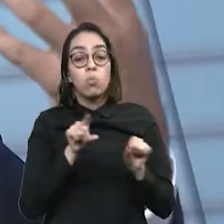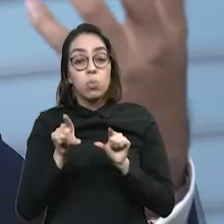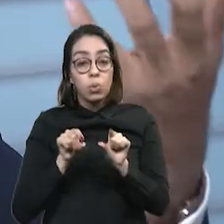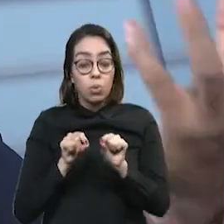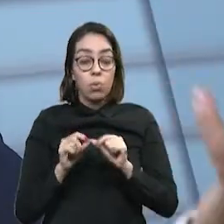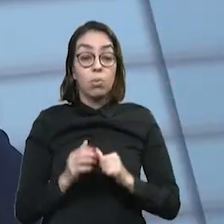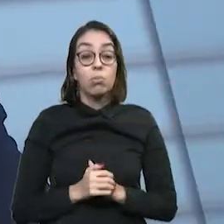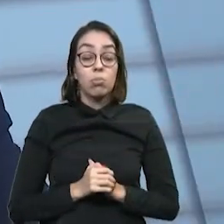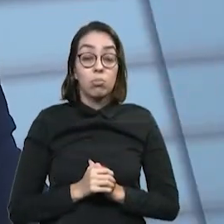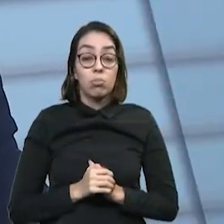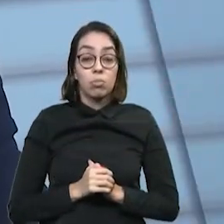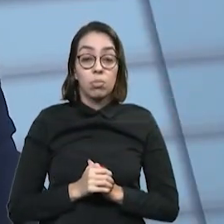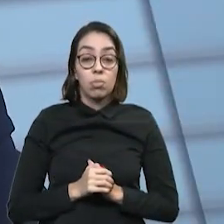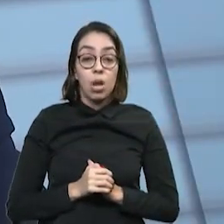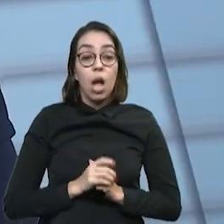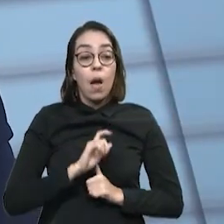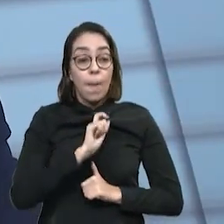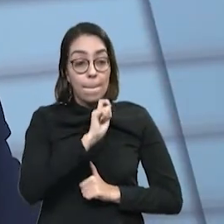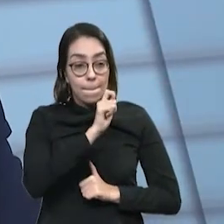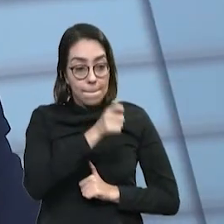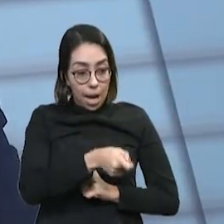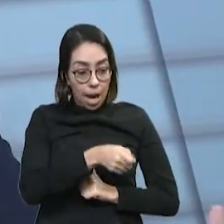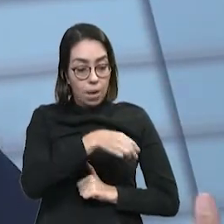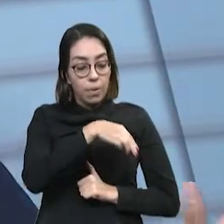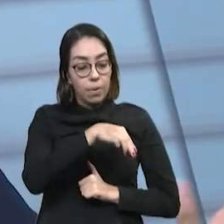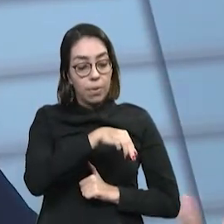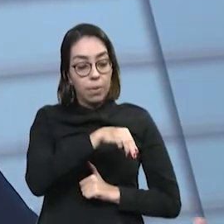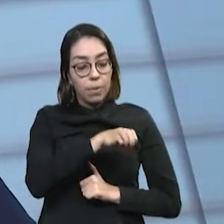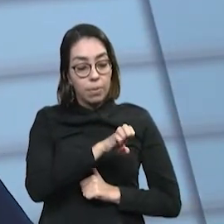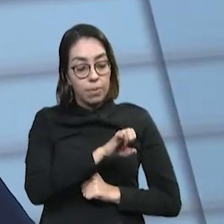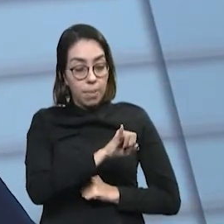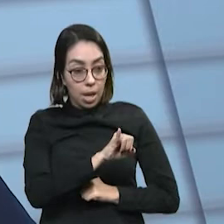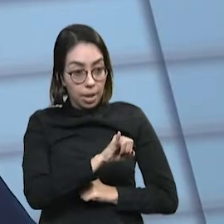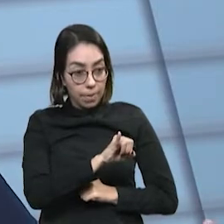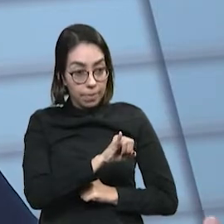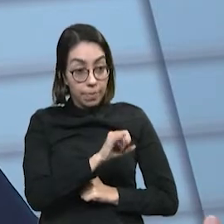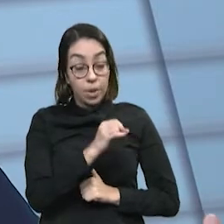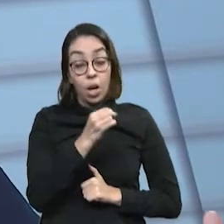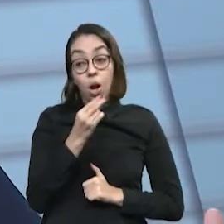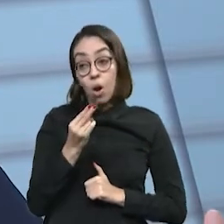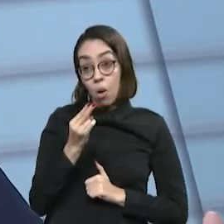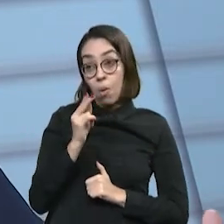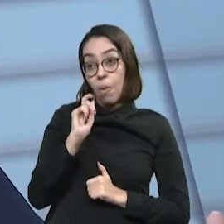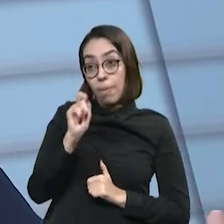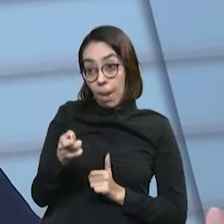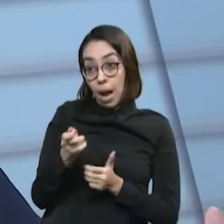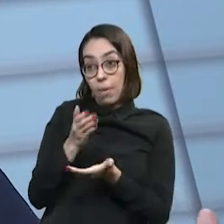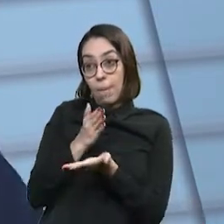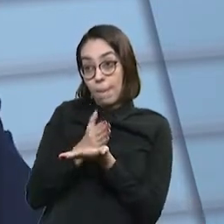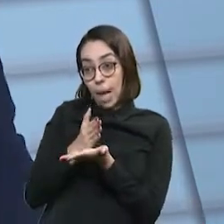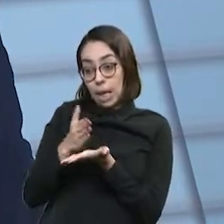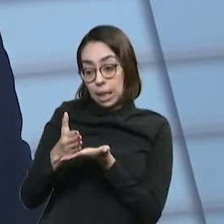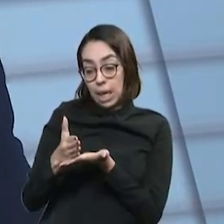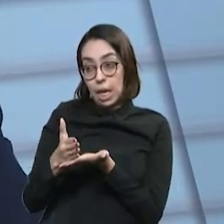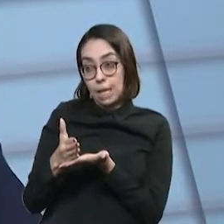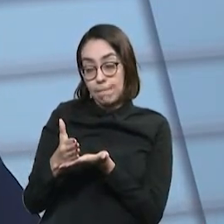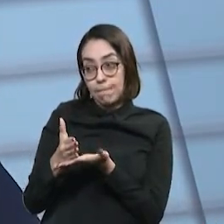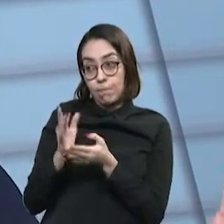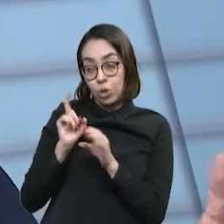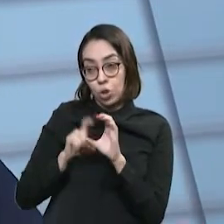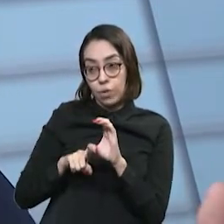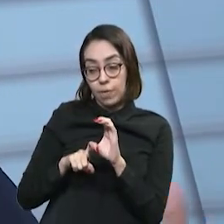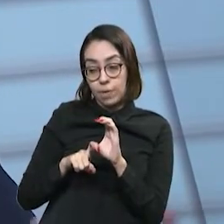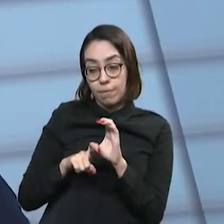pago o Simples Nacional corrente, ou eu pago o parcelamento. Certo? Ou eu demito pessoas.